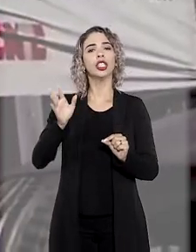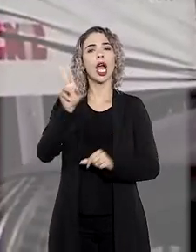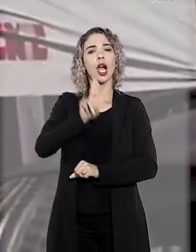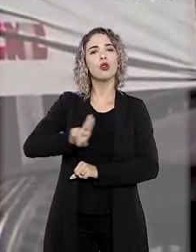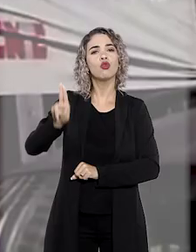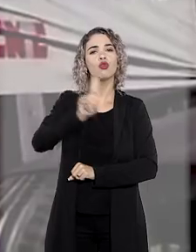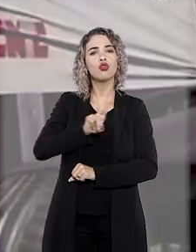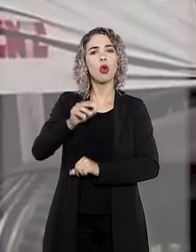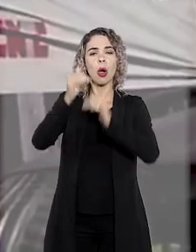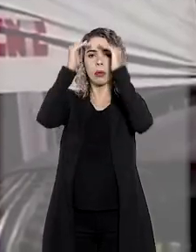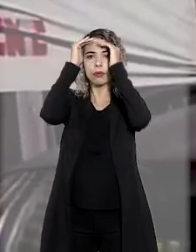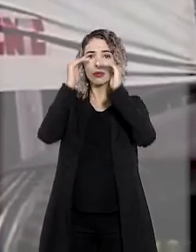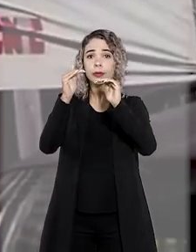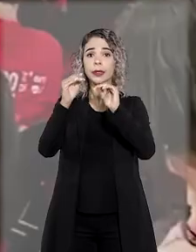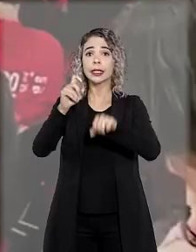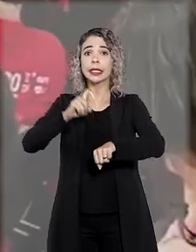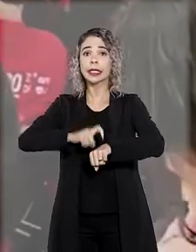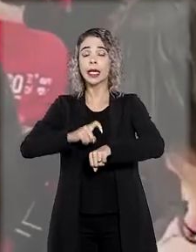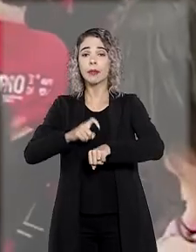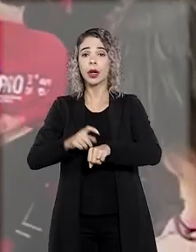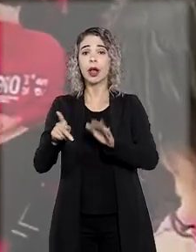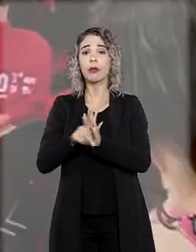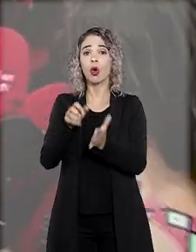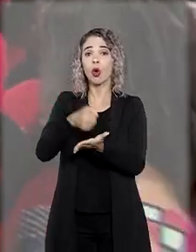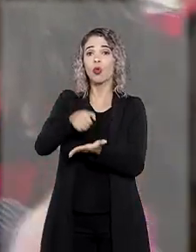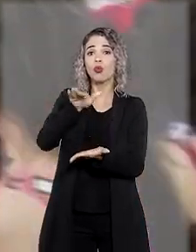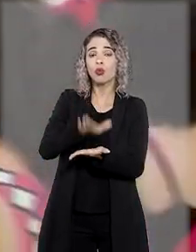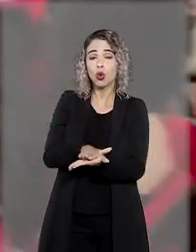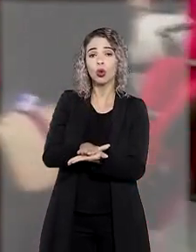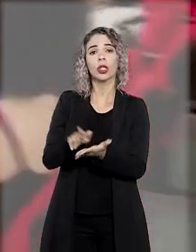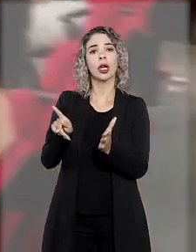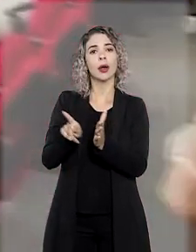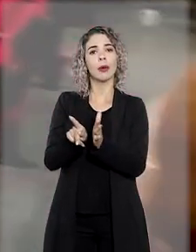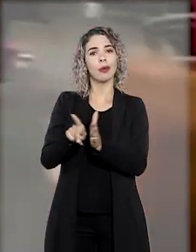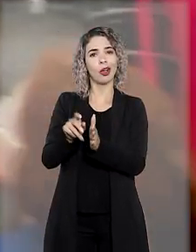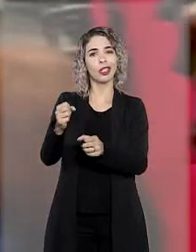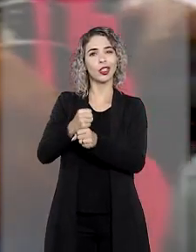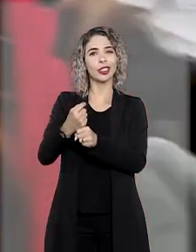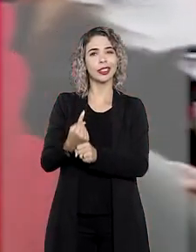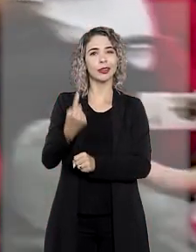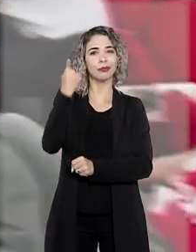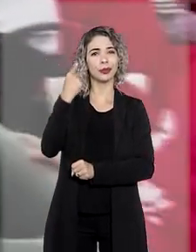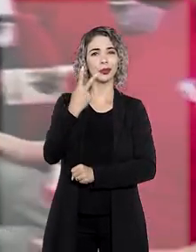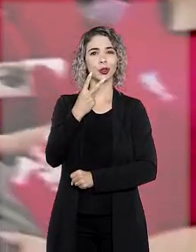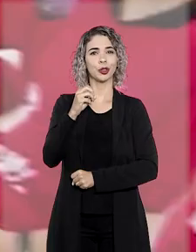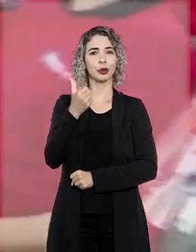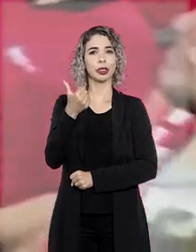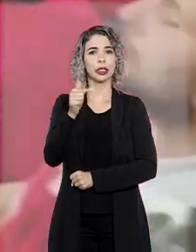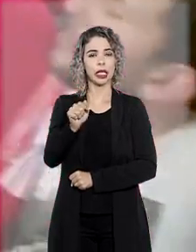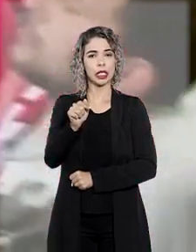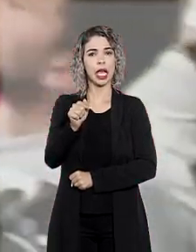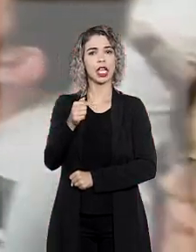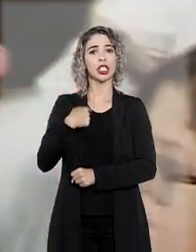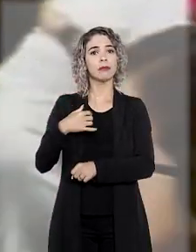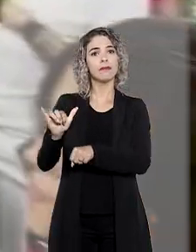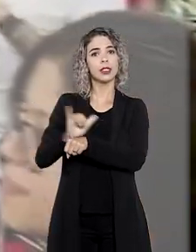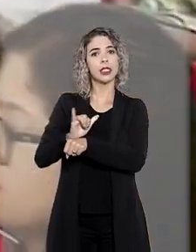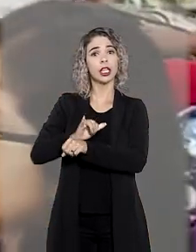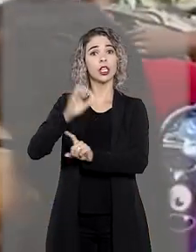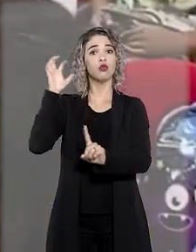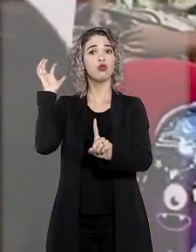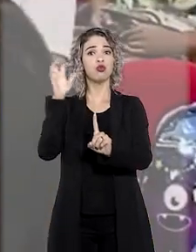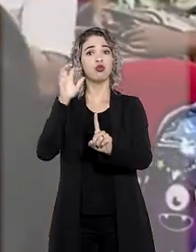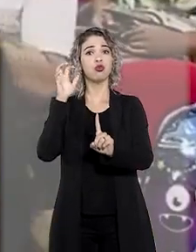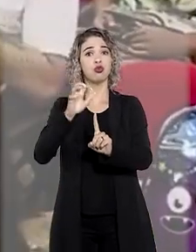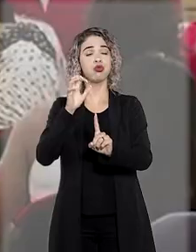estaria utilizando-se do cumprimento provisório de sentença da multa de greve realizada em 2017 como manobra de